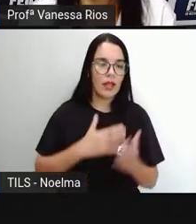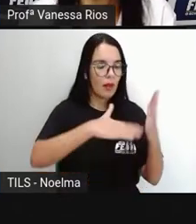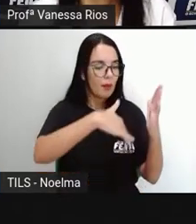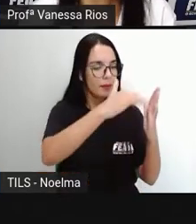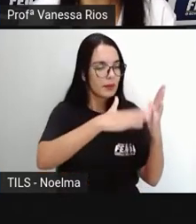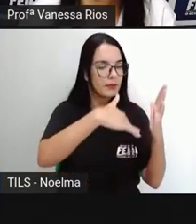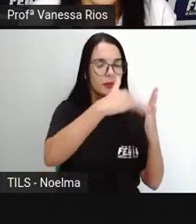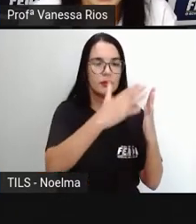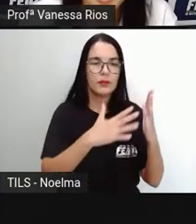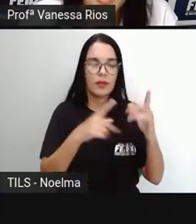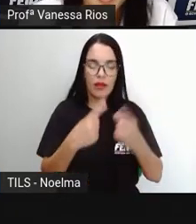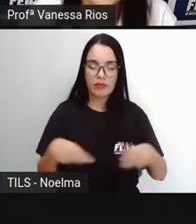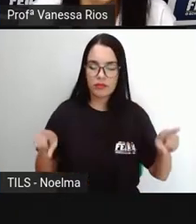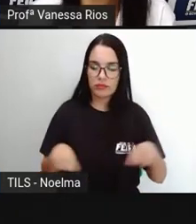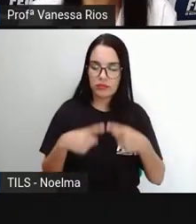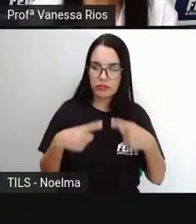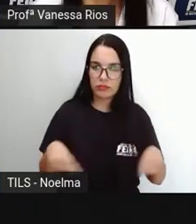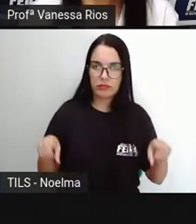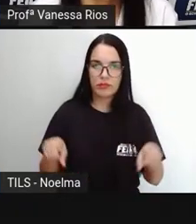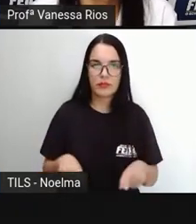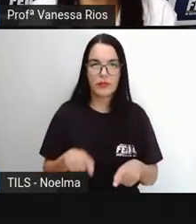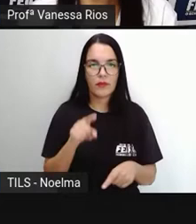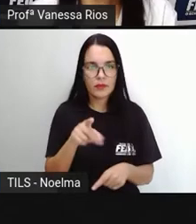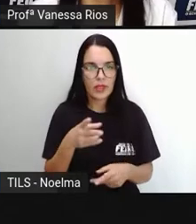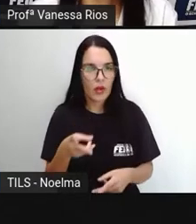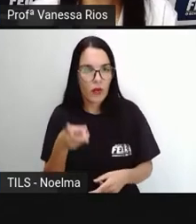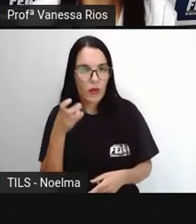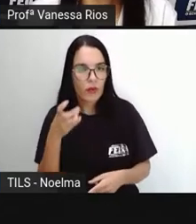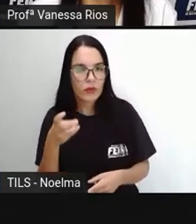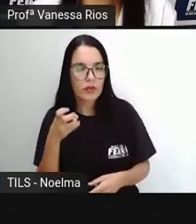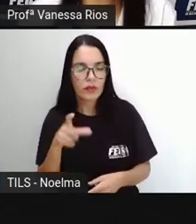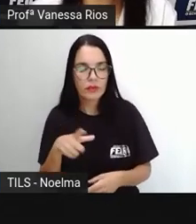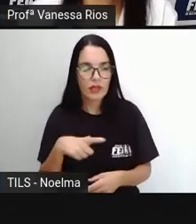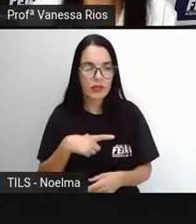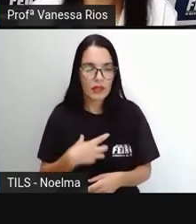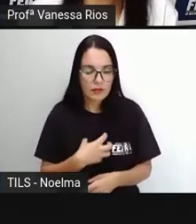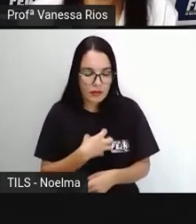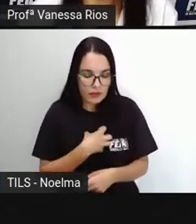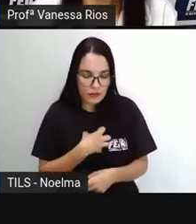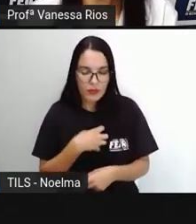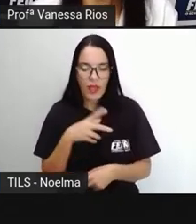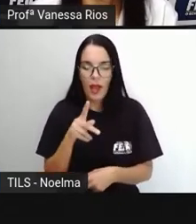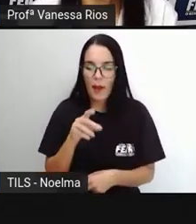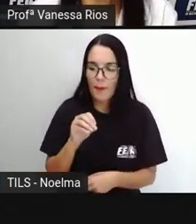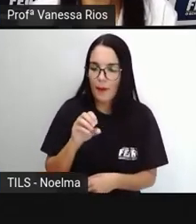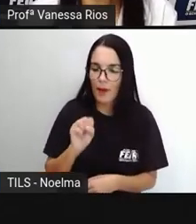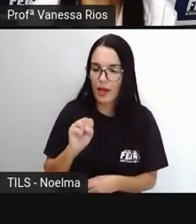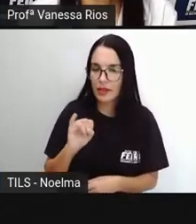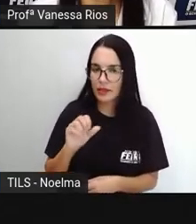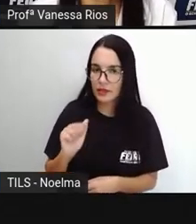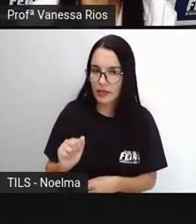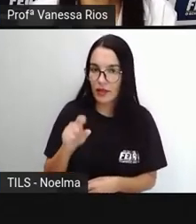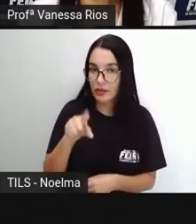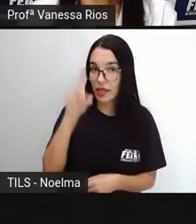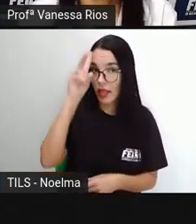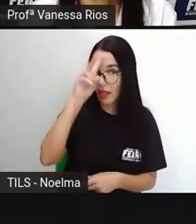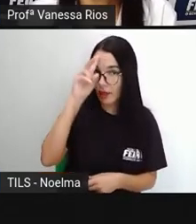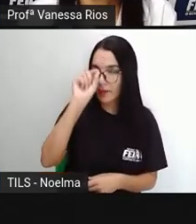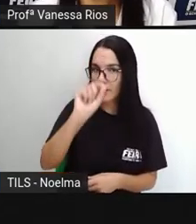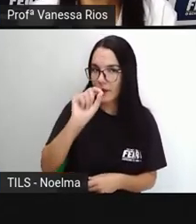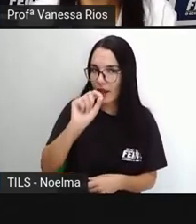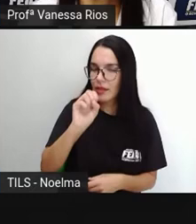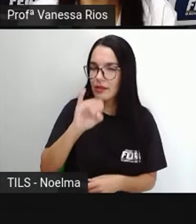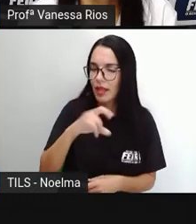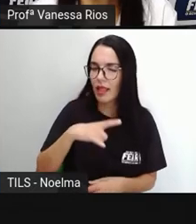poema, parabéns. Você é capaz de sentir a poesia. Lembre-se de que a poesia só existe quando é